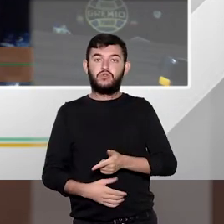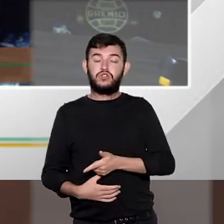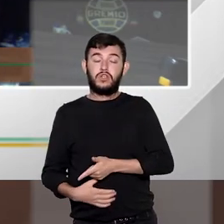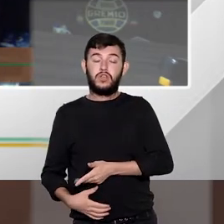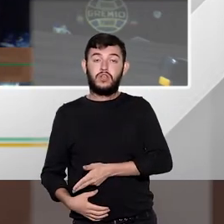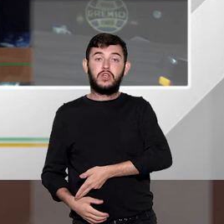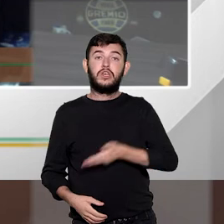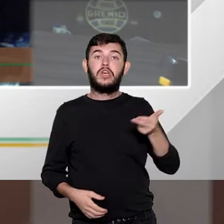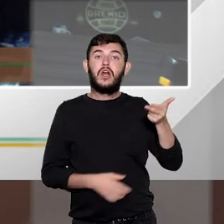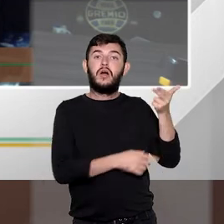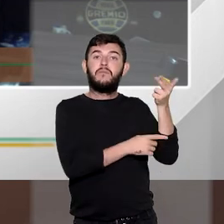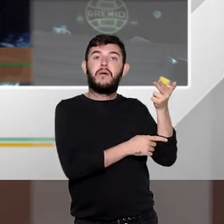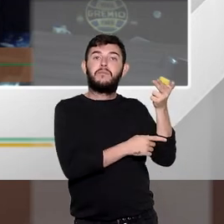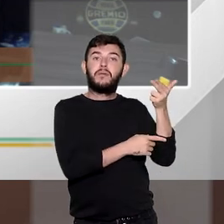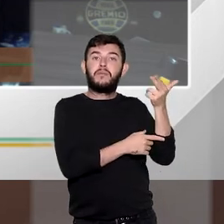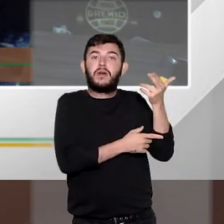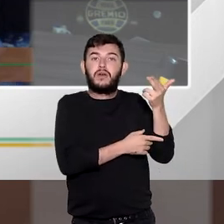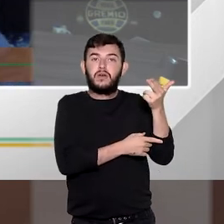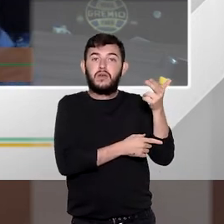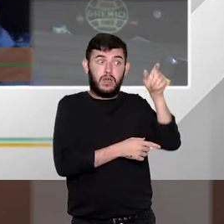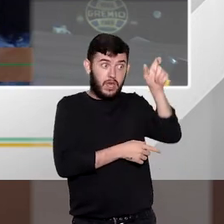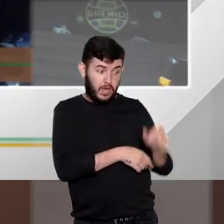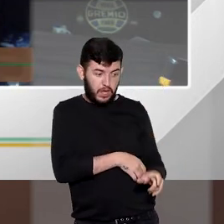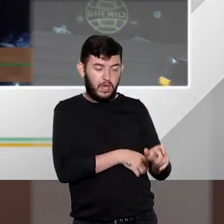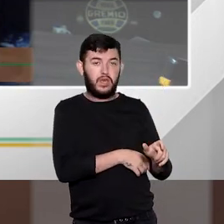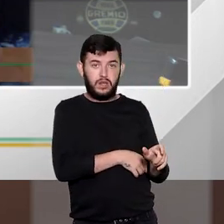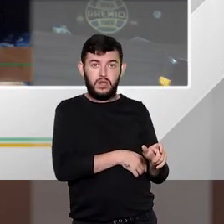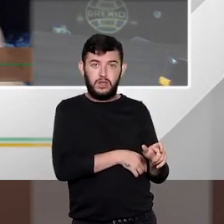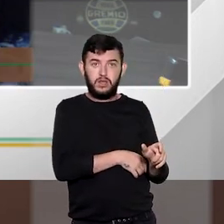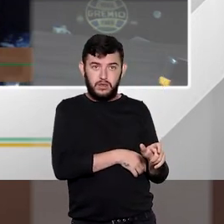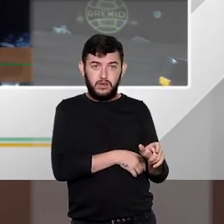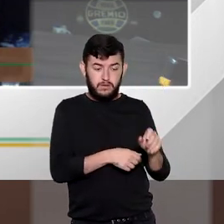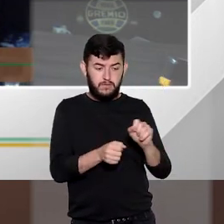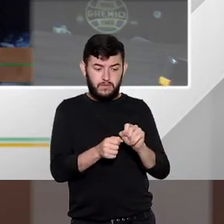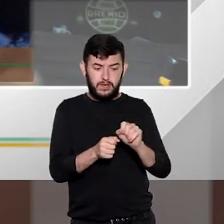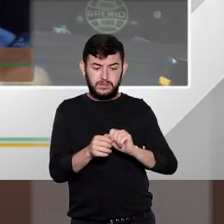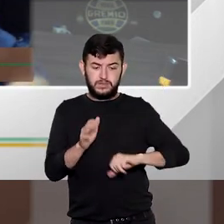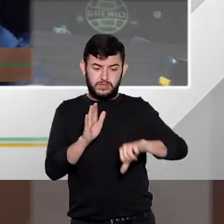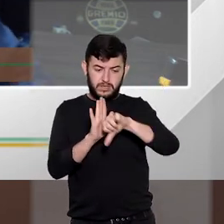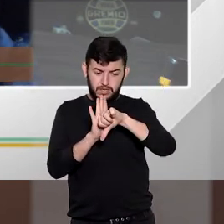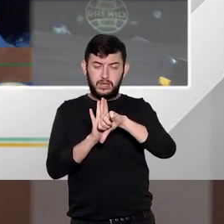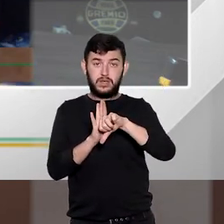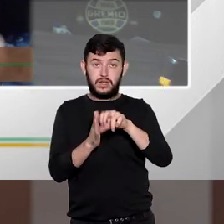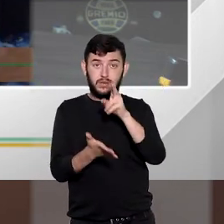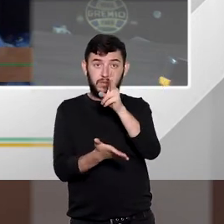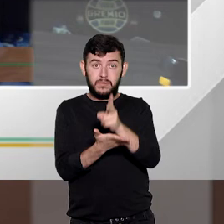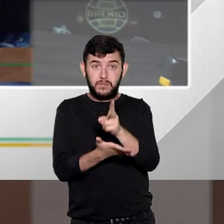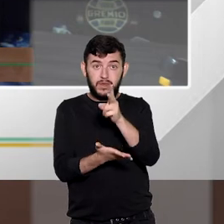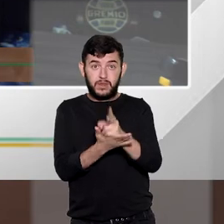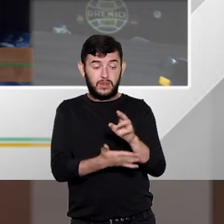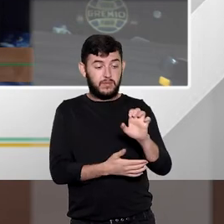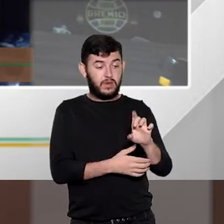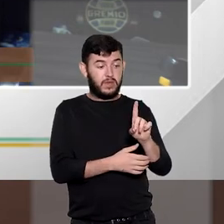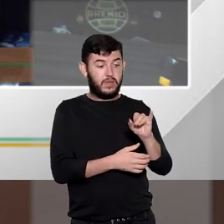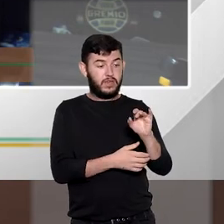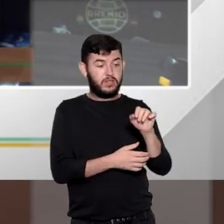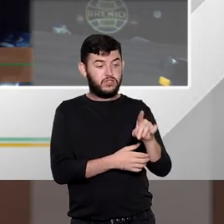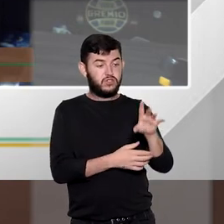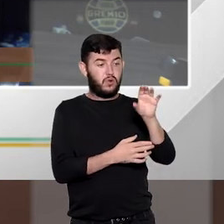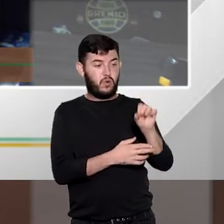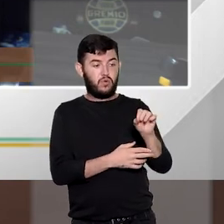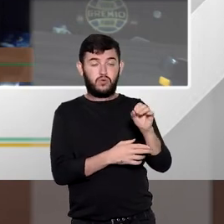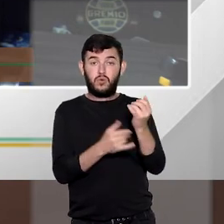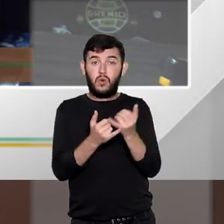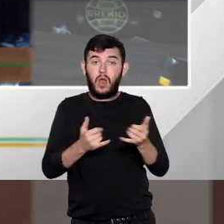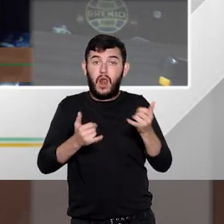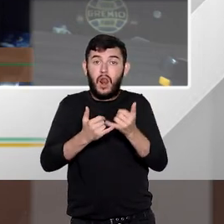é reincidente pela prática de crime de onda reincidente pela prática de crimes da